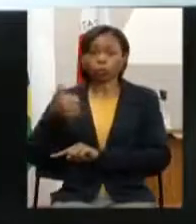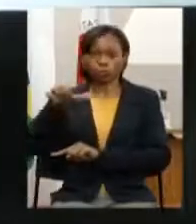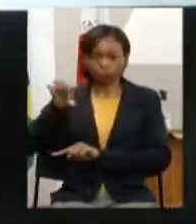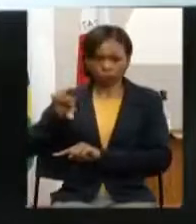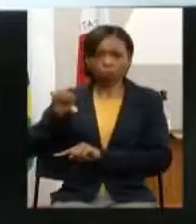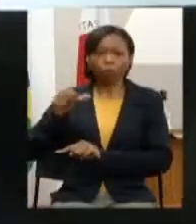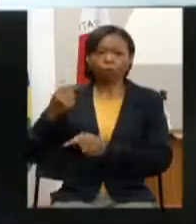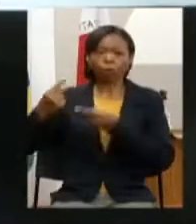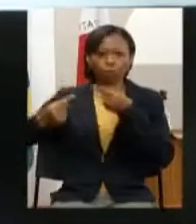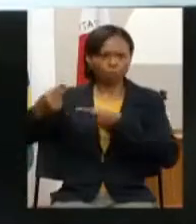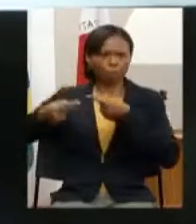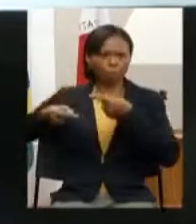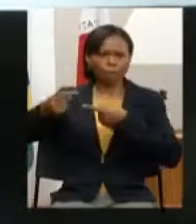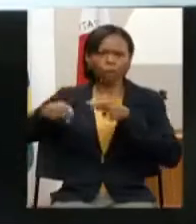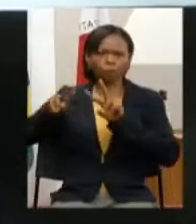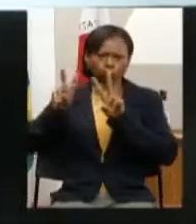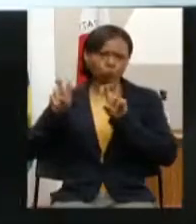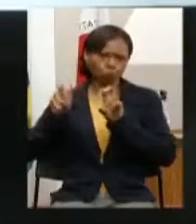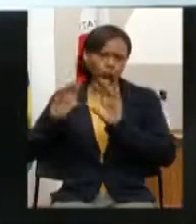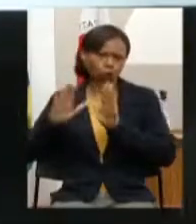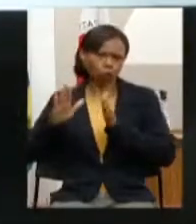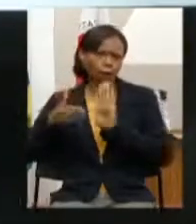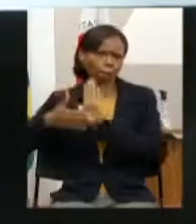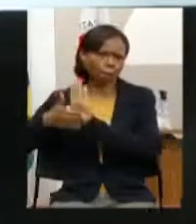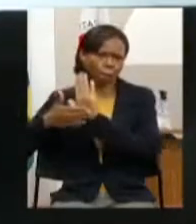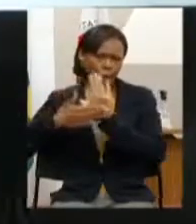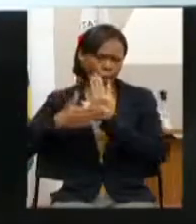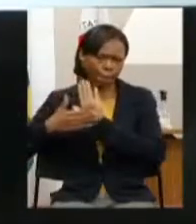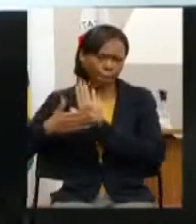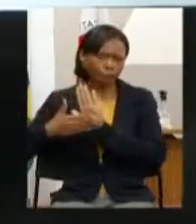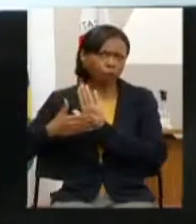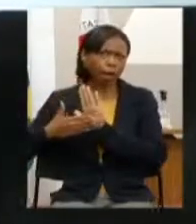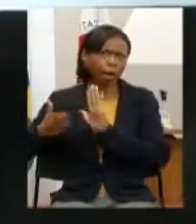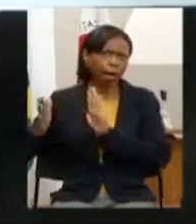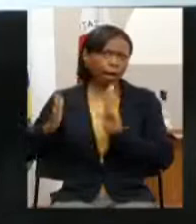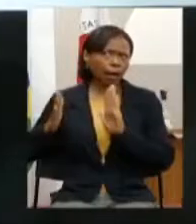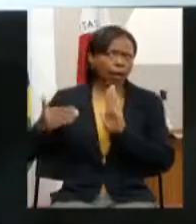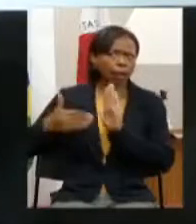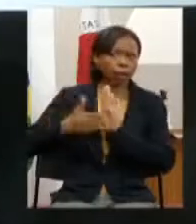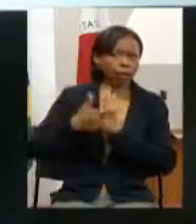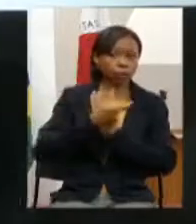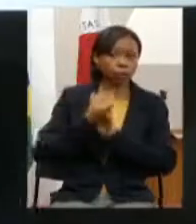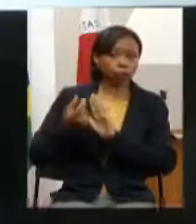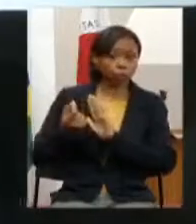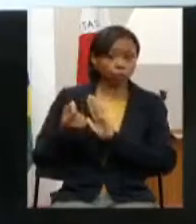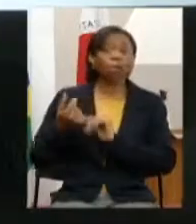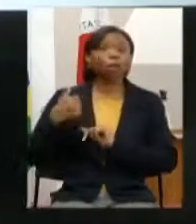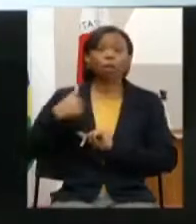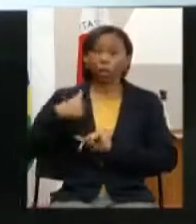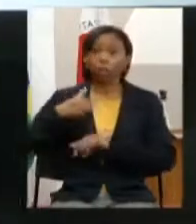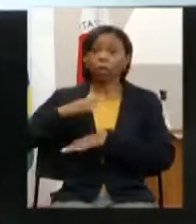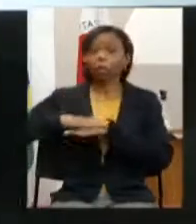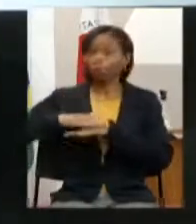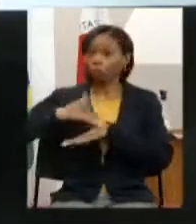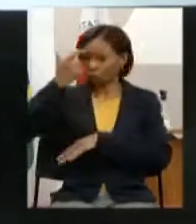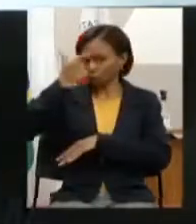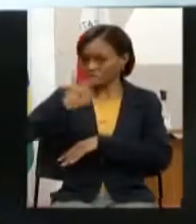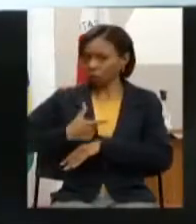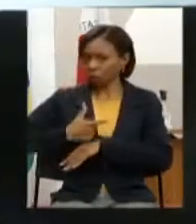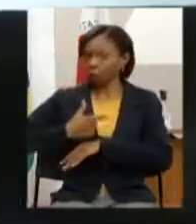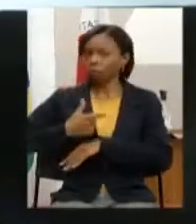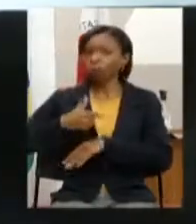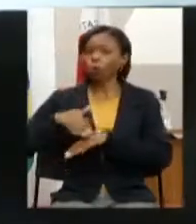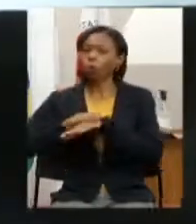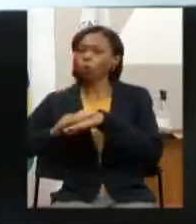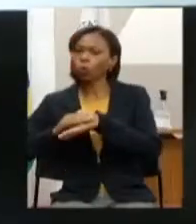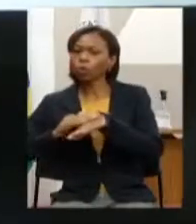estava debatendo ainda as propostas para 2020 e eu mesmo não foi nem só o deputado Otto